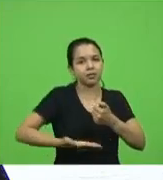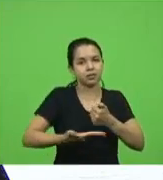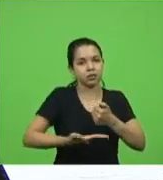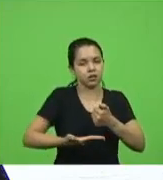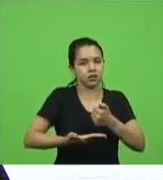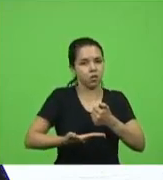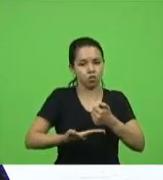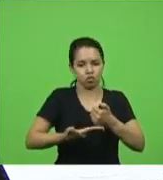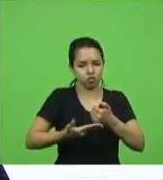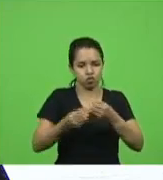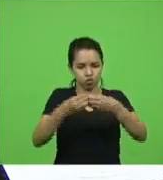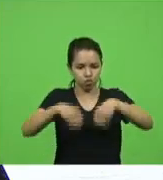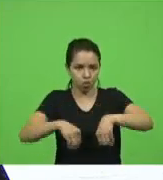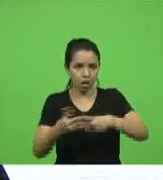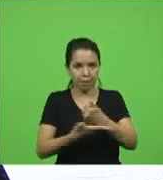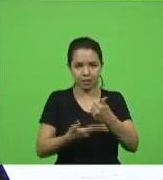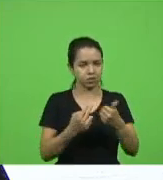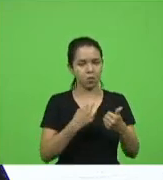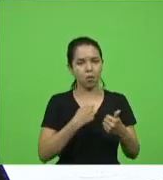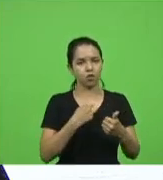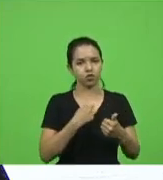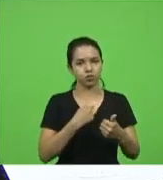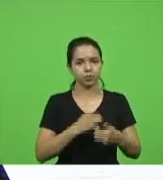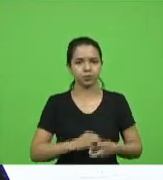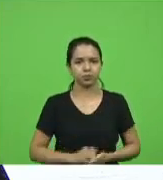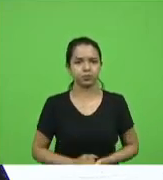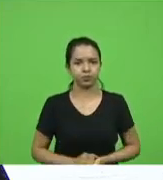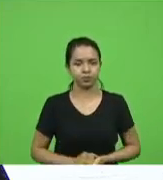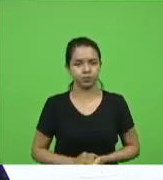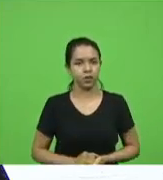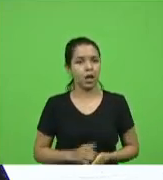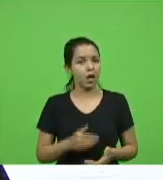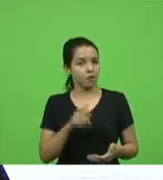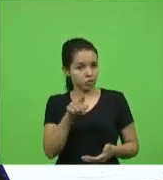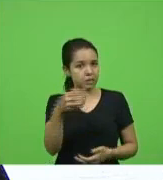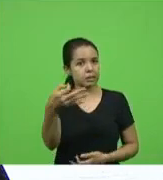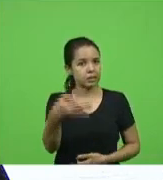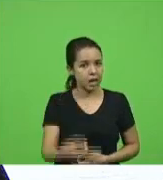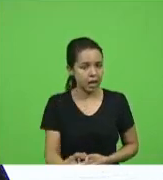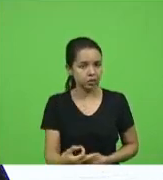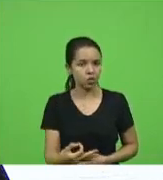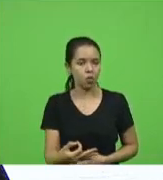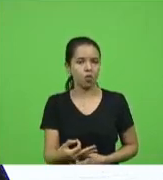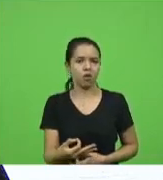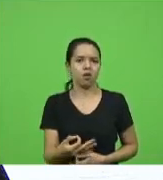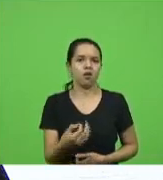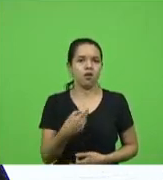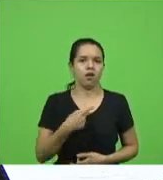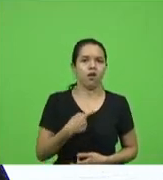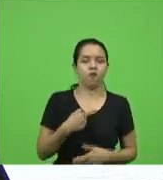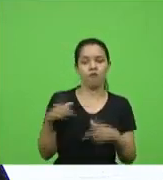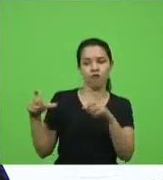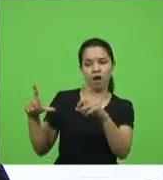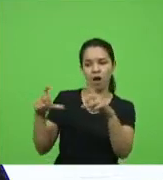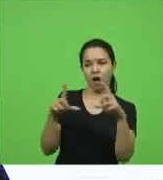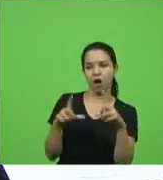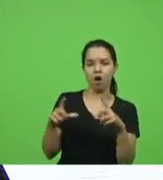a base então a vossa excelência tem toda a razão não adianta fazer imagem do cofre do governo cheio